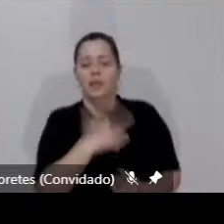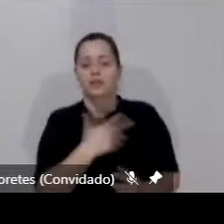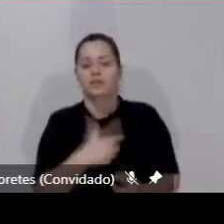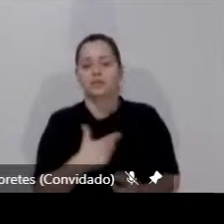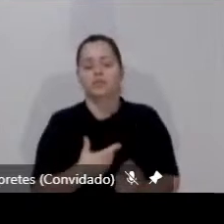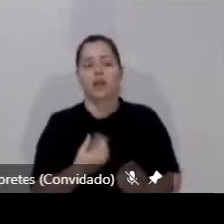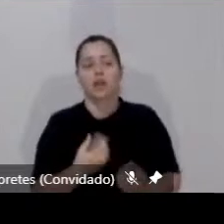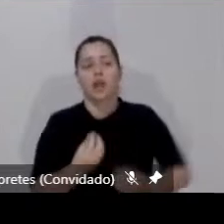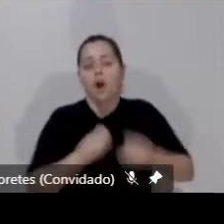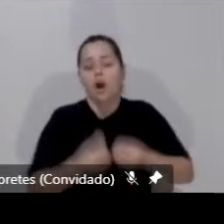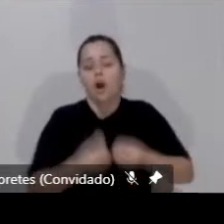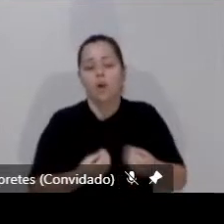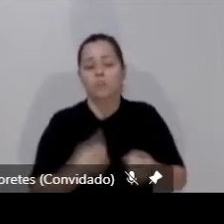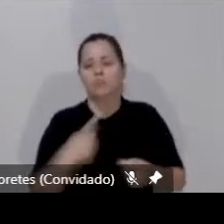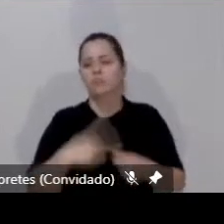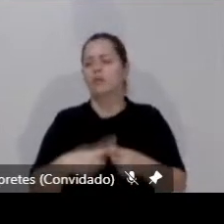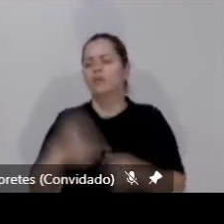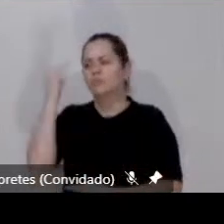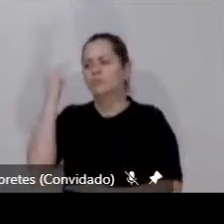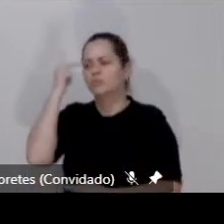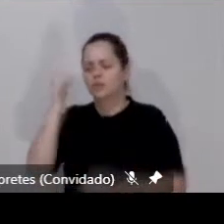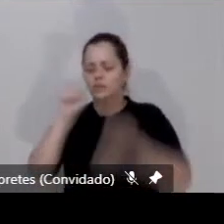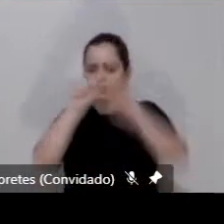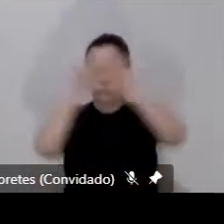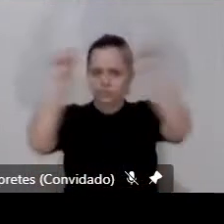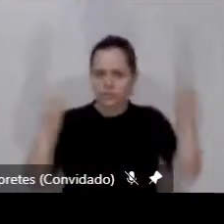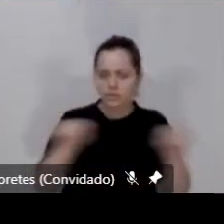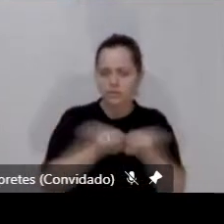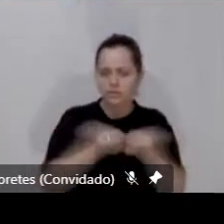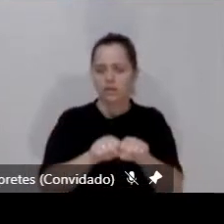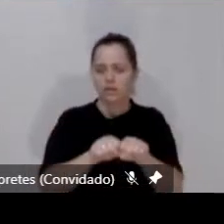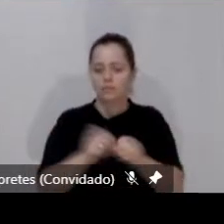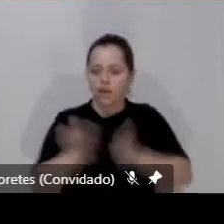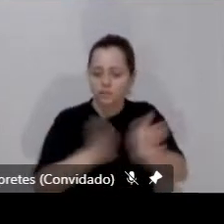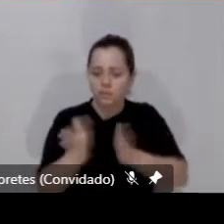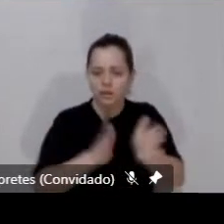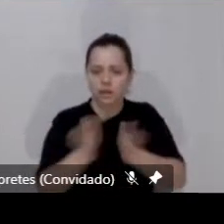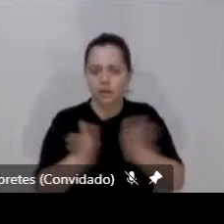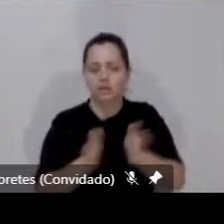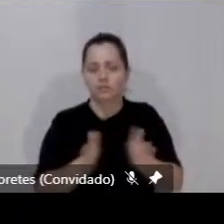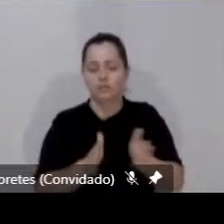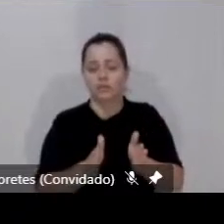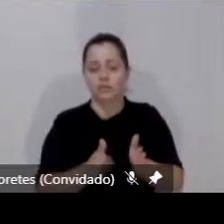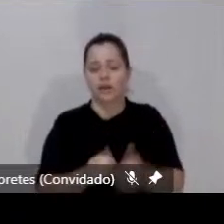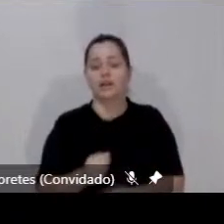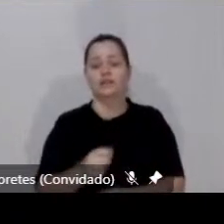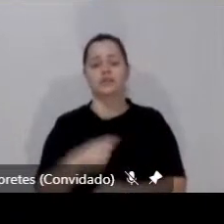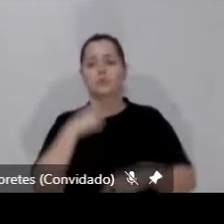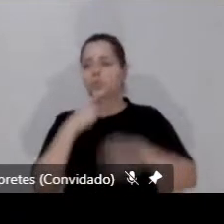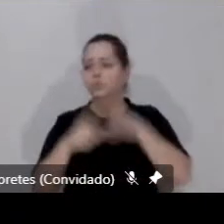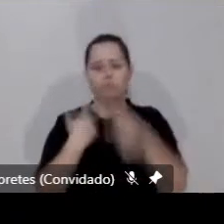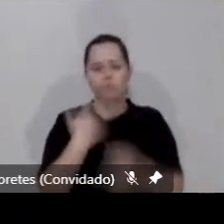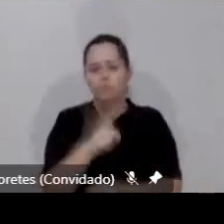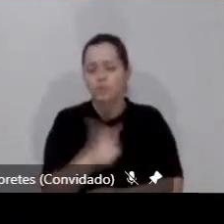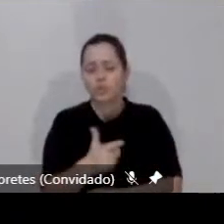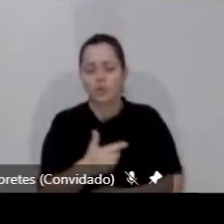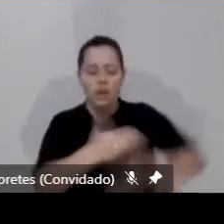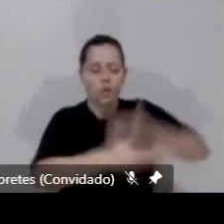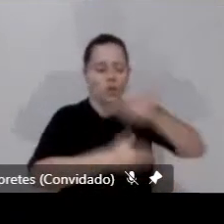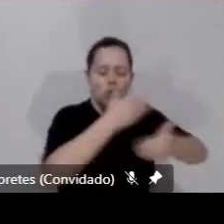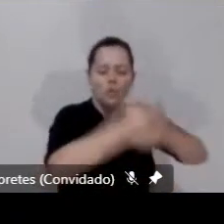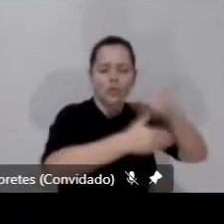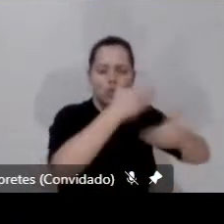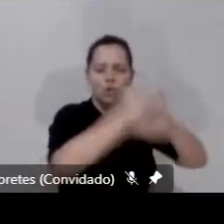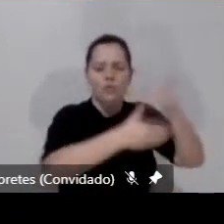iFood, como é que a gente pensa nesse sistema. A mobilidade é, sem dúvida, um vetor de desenvolvimento